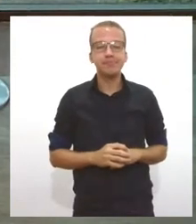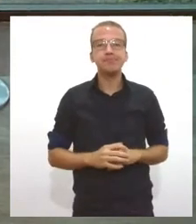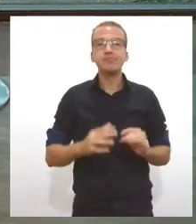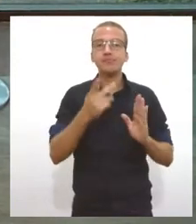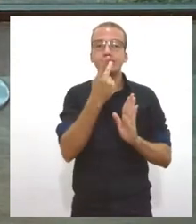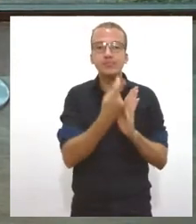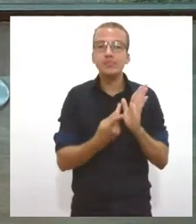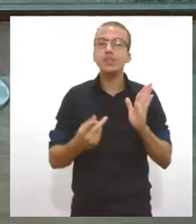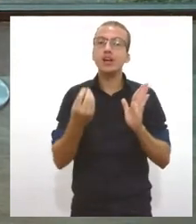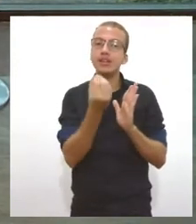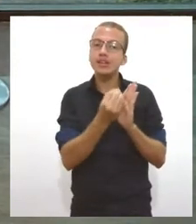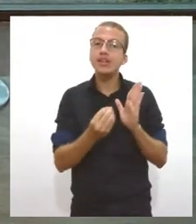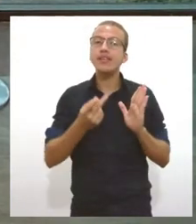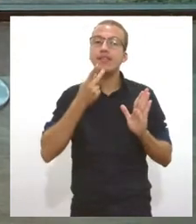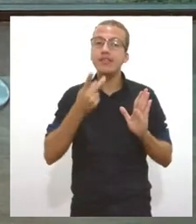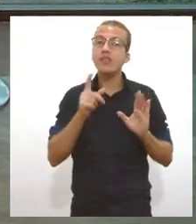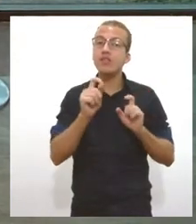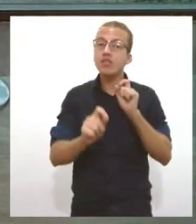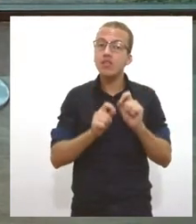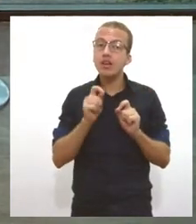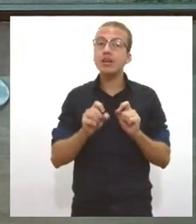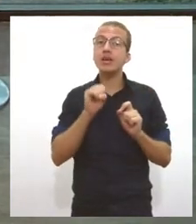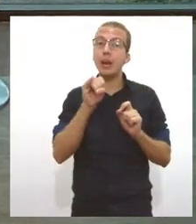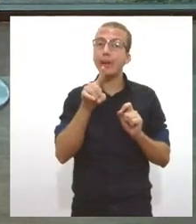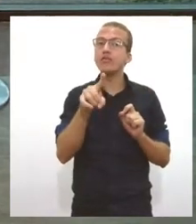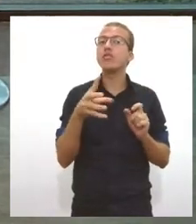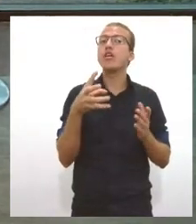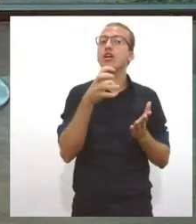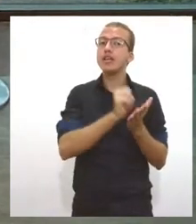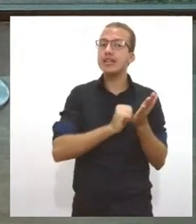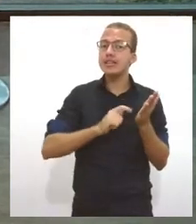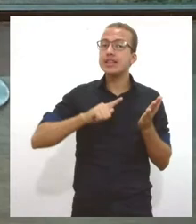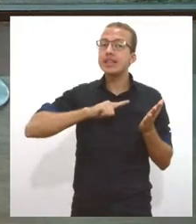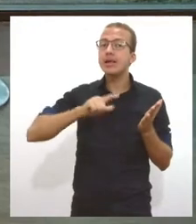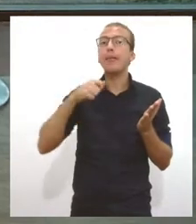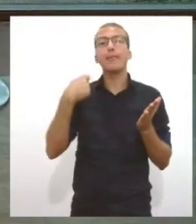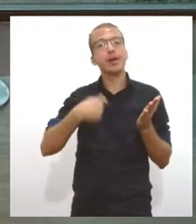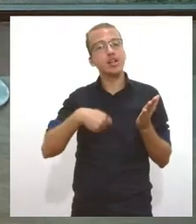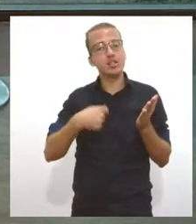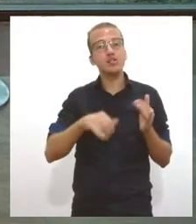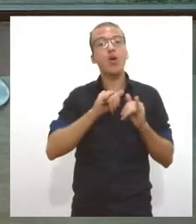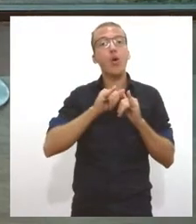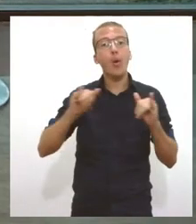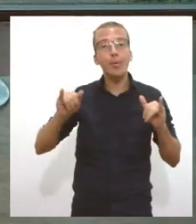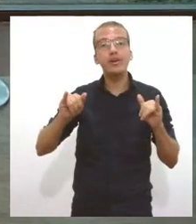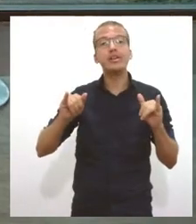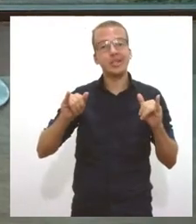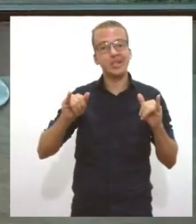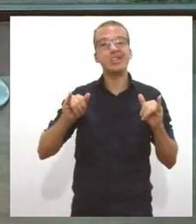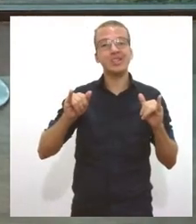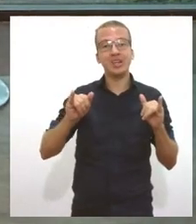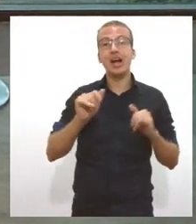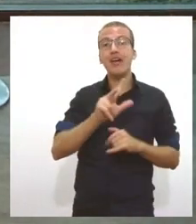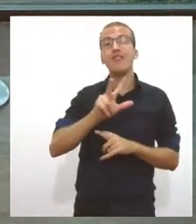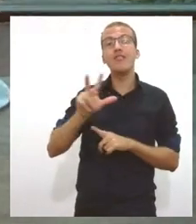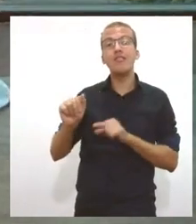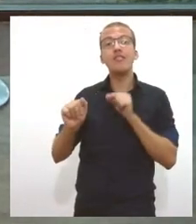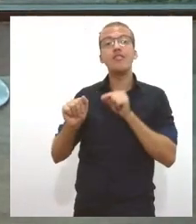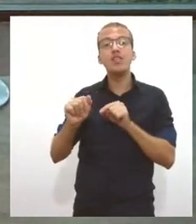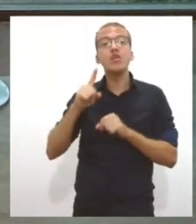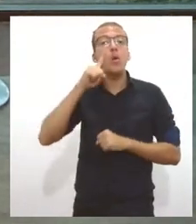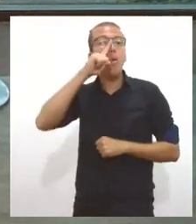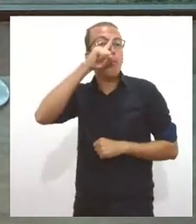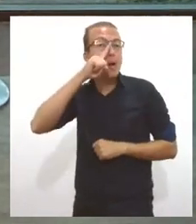detentores de registro terão de comunicar à autoridade sanitária os possíveis riscos relacionados a eventos